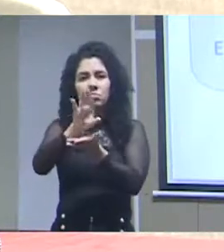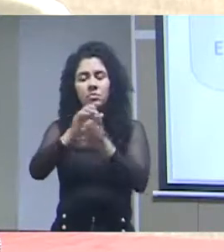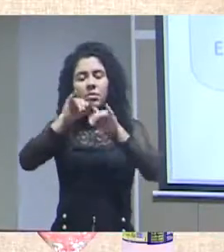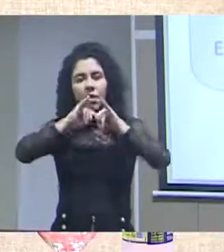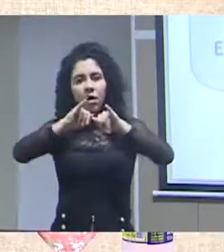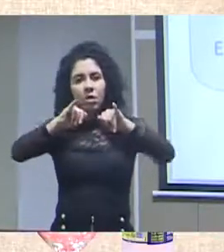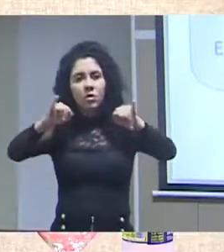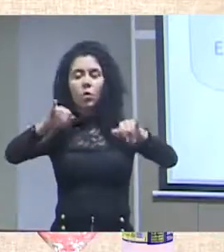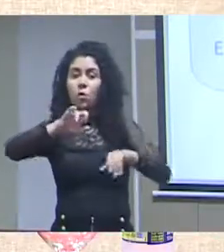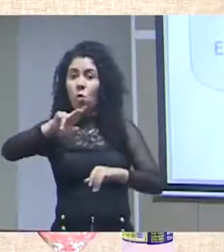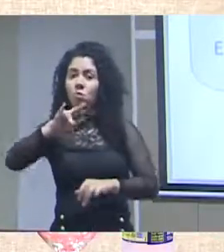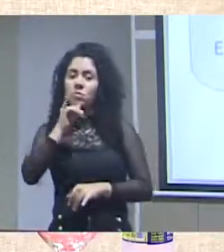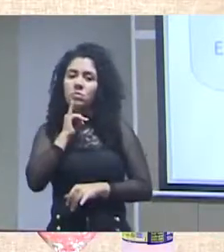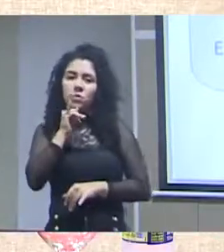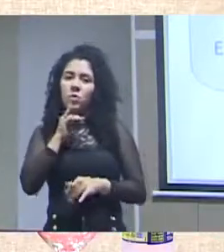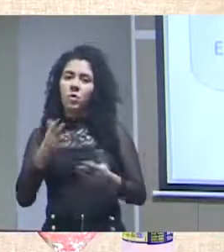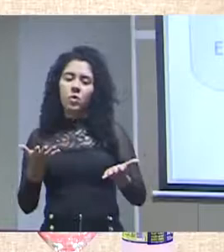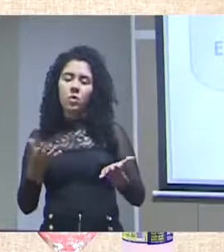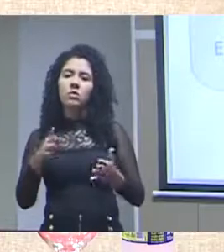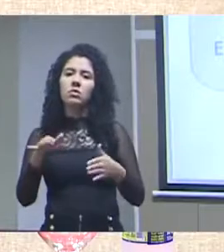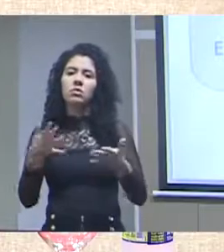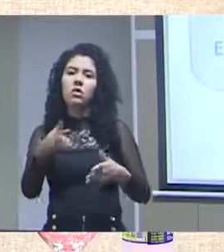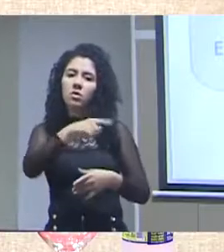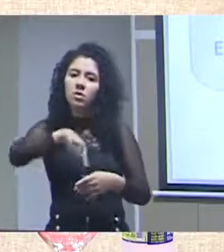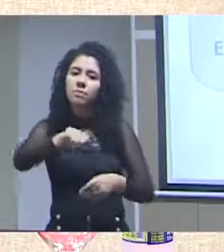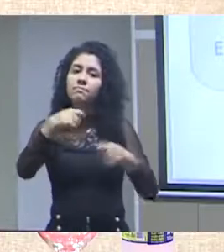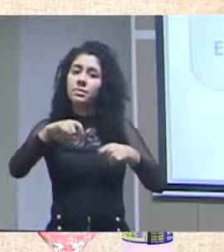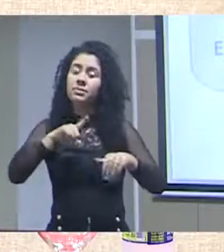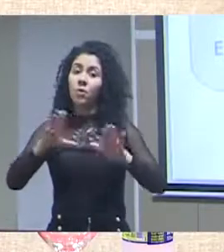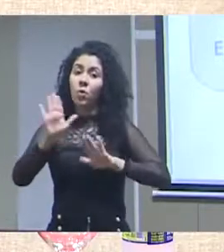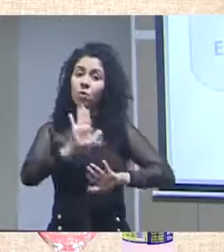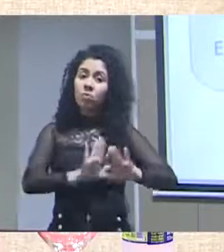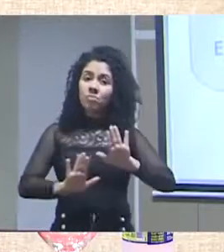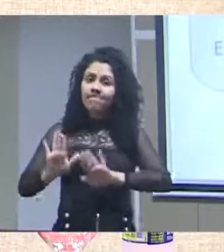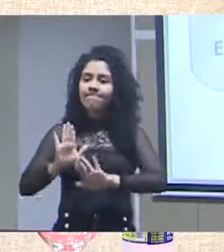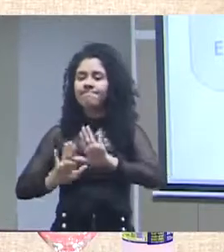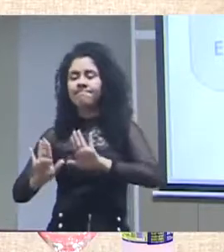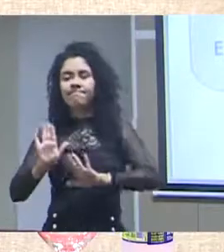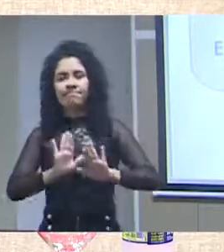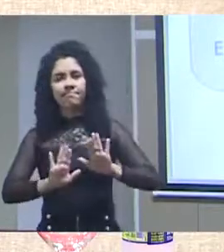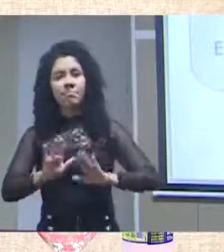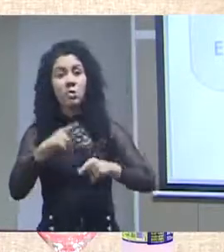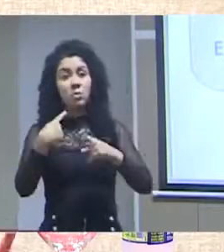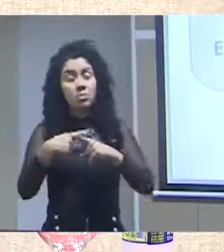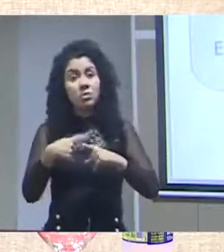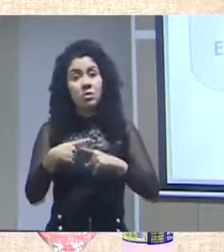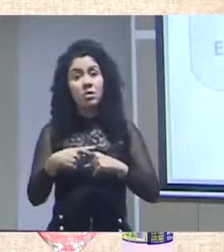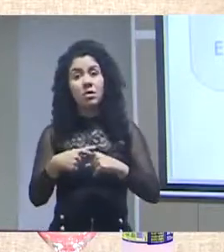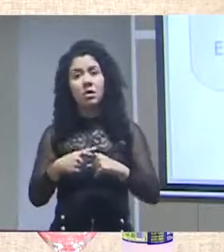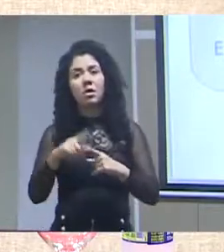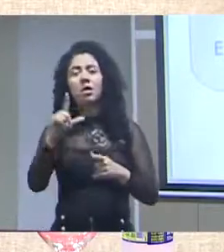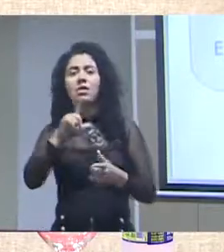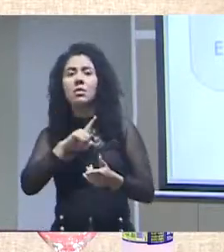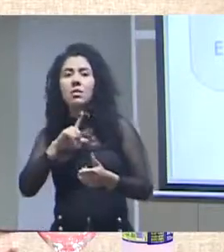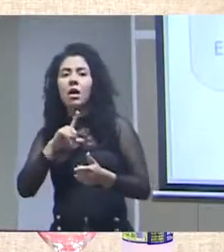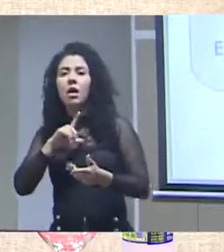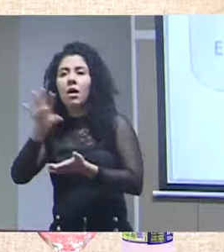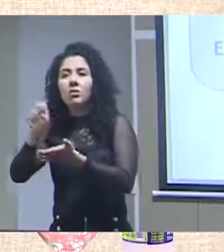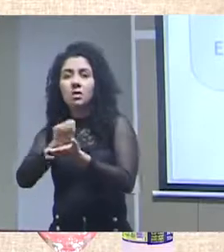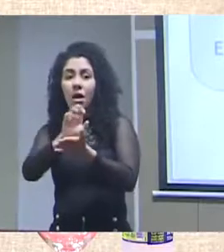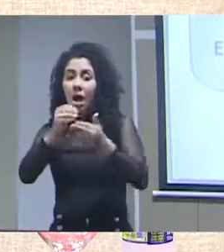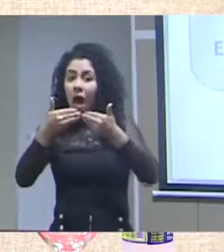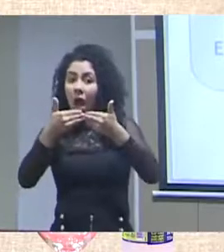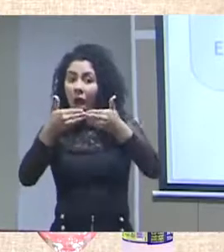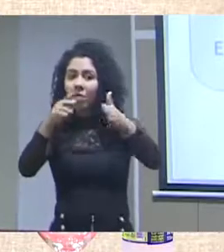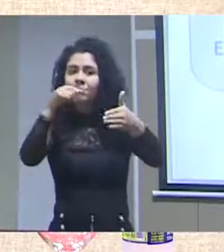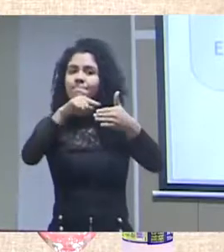que a gente tem que tomar muito cuidado, porque, ainda que a questão dos dados abertos seja um aspecto importante, aí tem um conjunto de